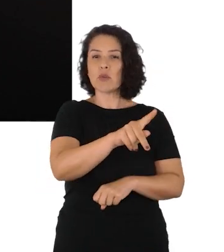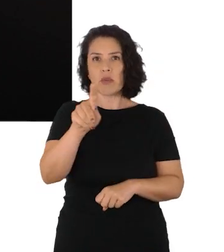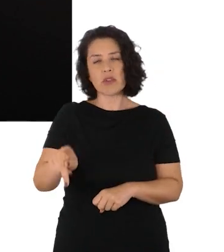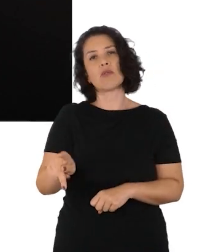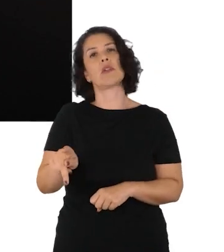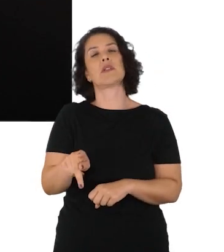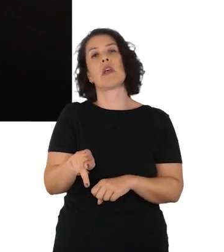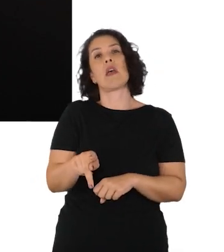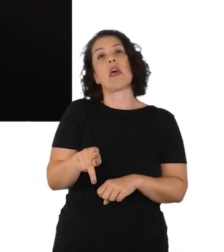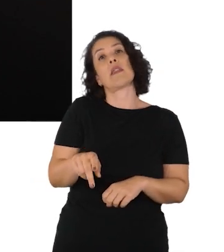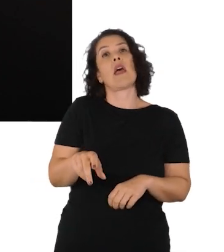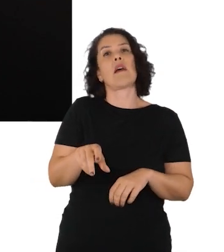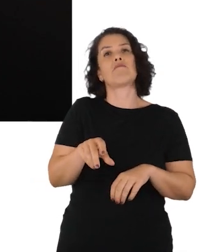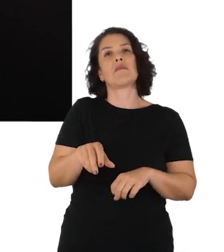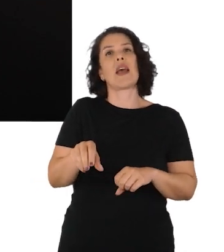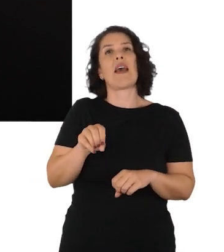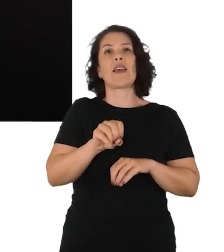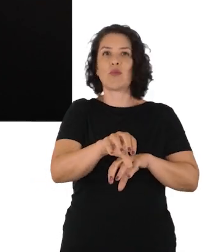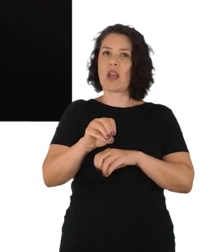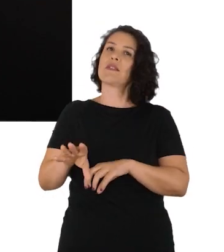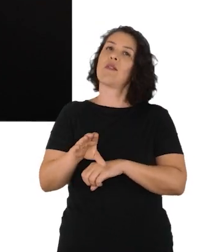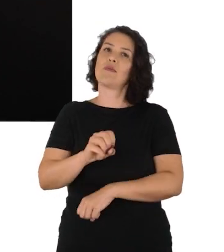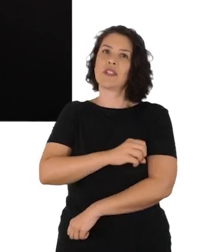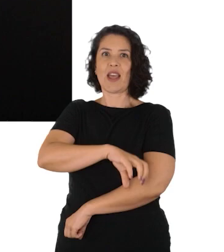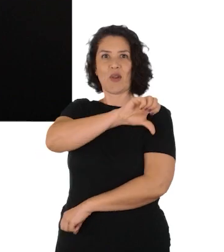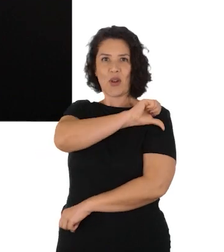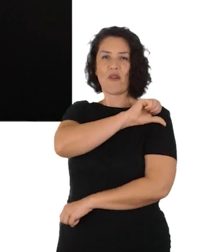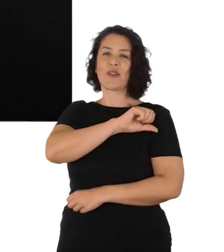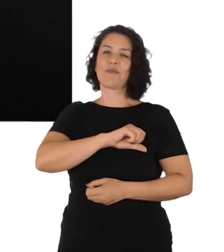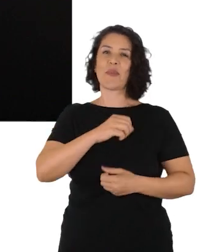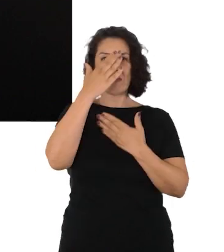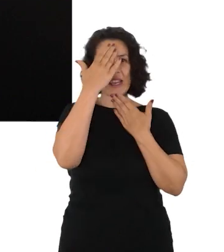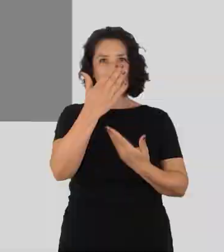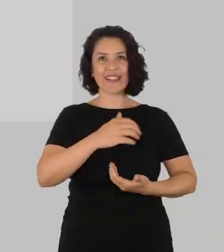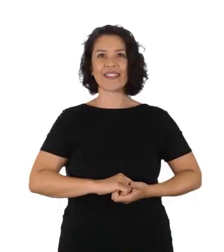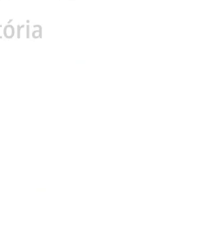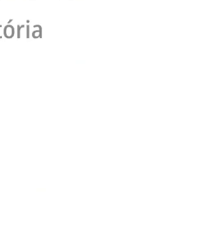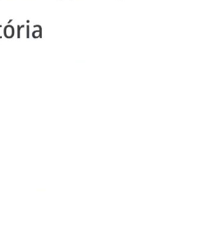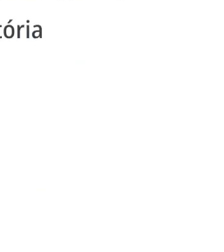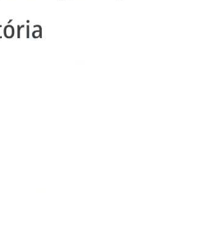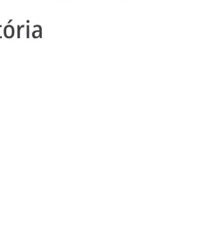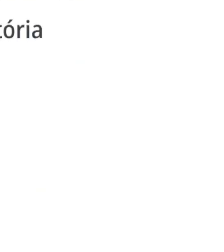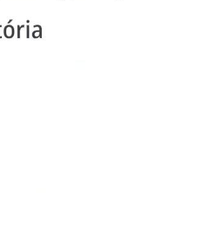licenciatura na formação de professores na educação básica. Obrigada.